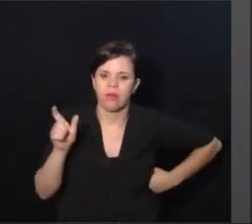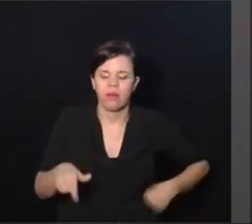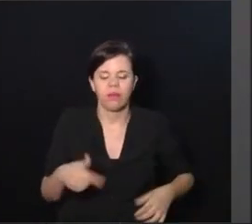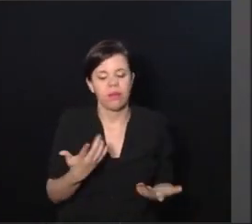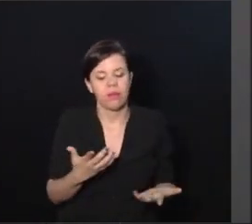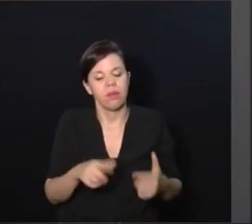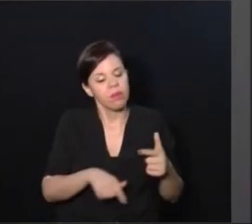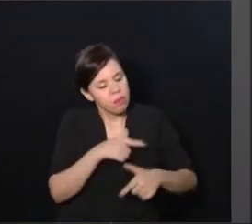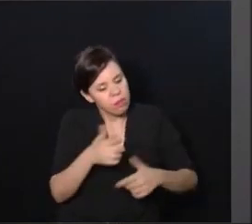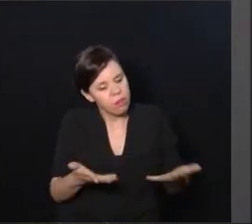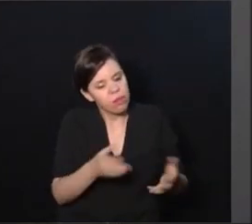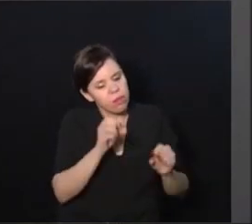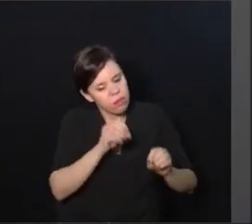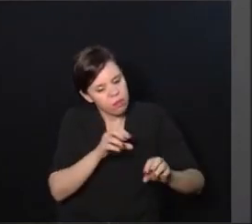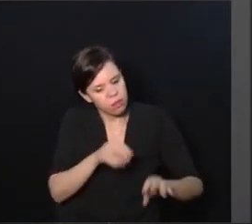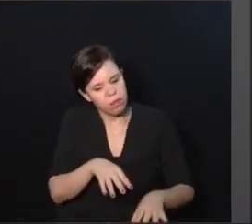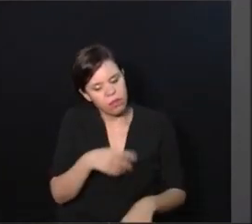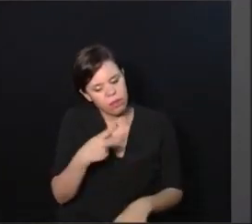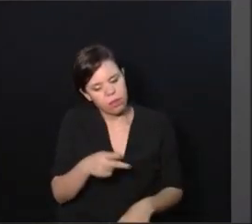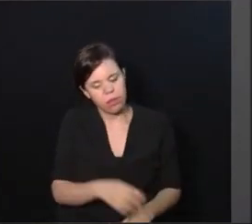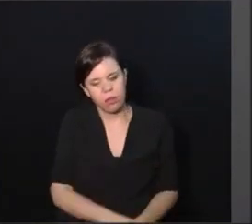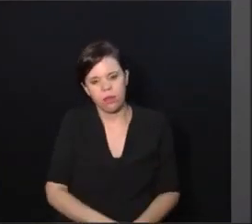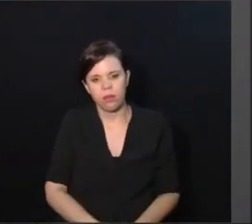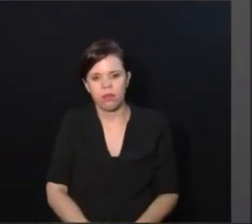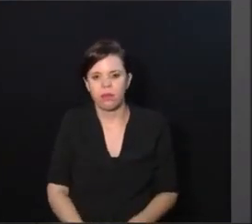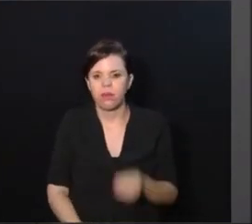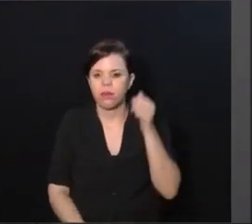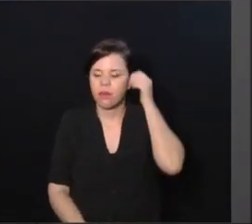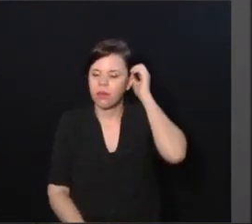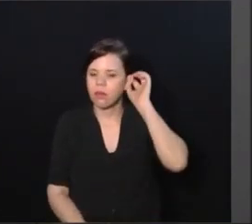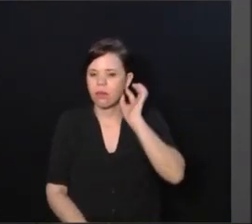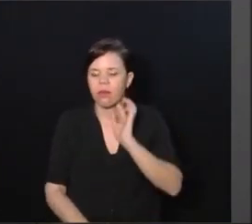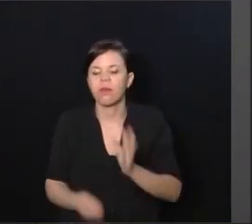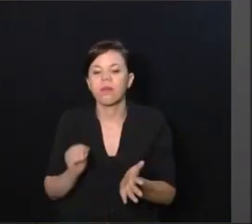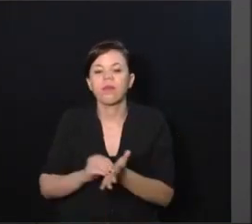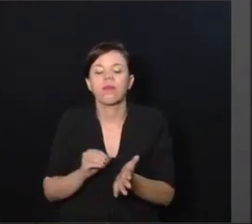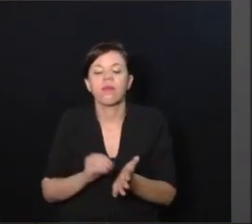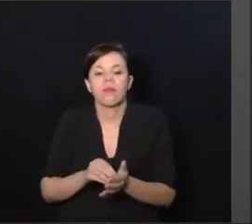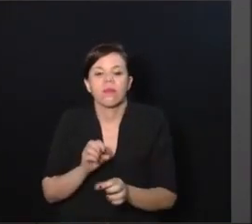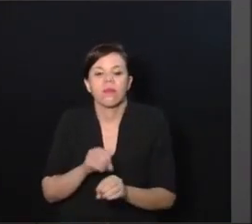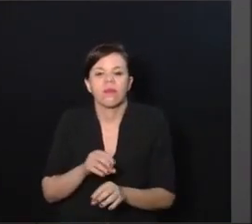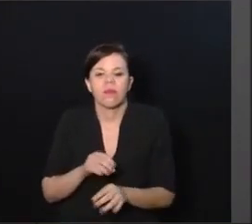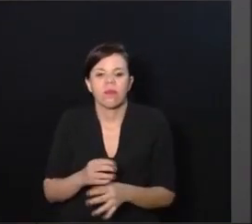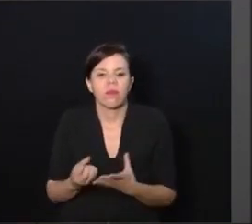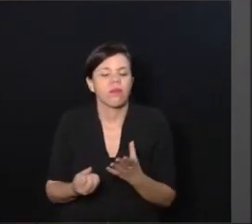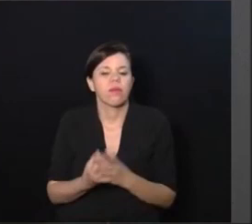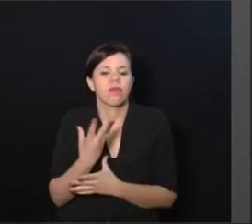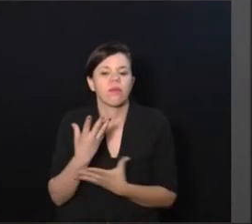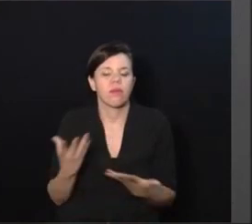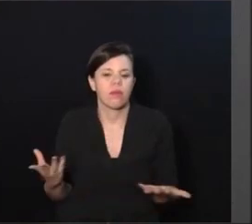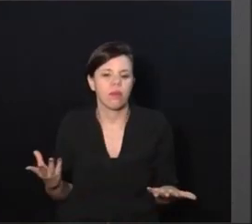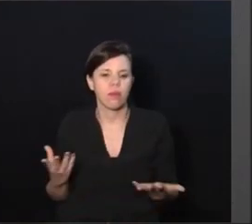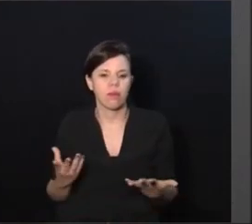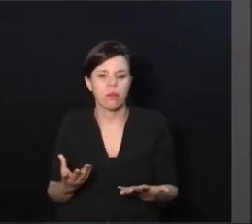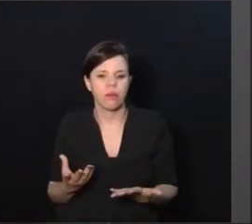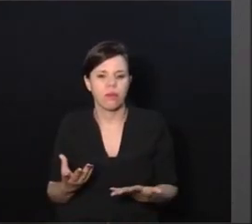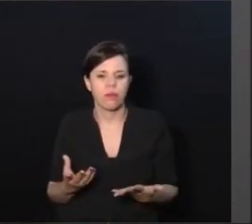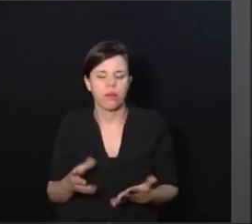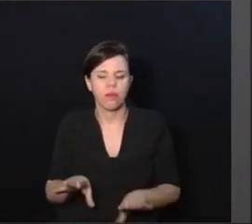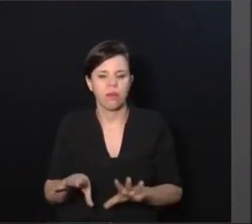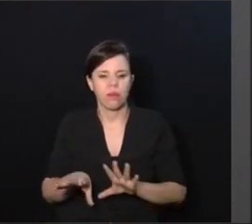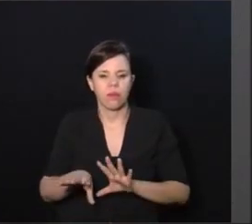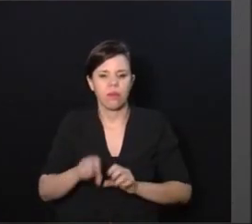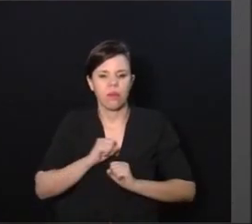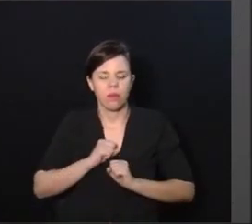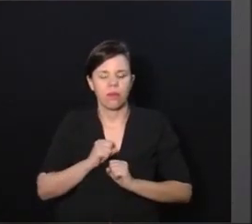tido o trabalho de ensinar para ele. E aí, por falta de ensinar, acontece tanto essas instalações